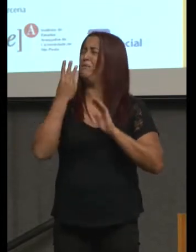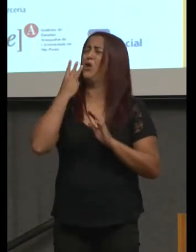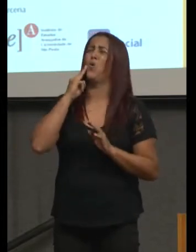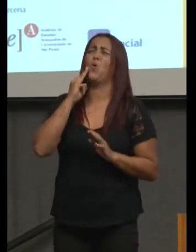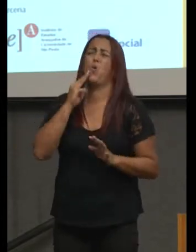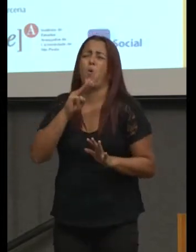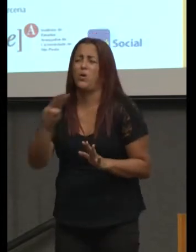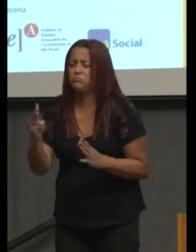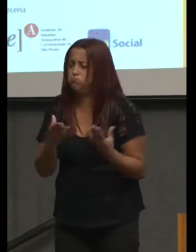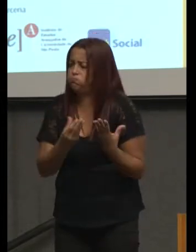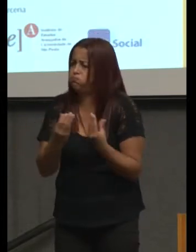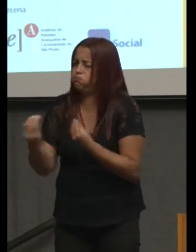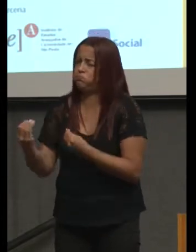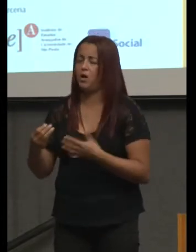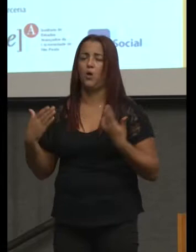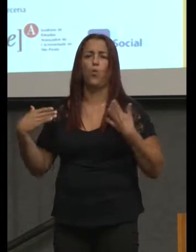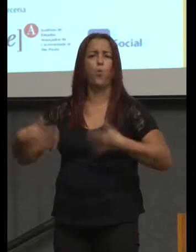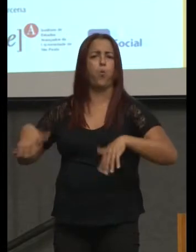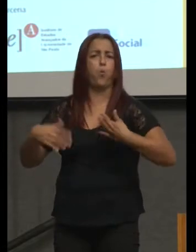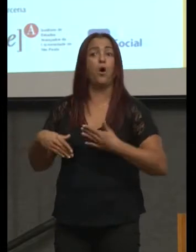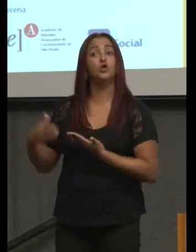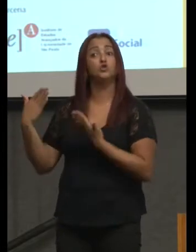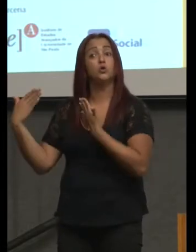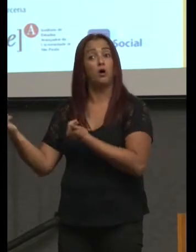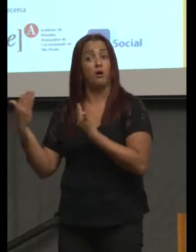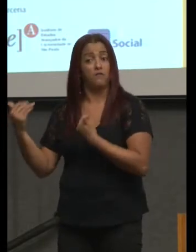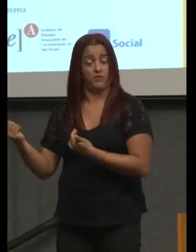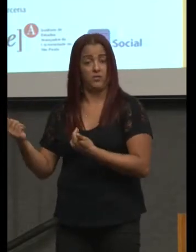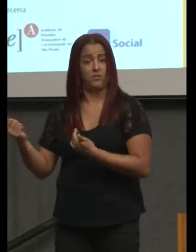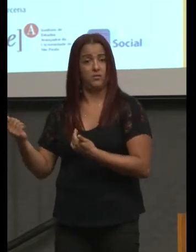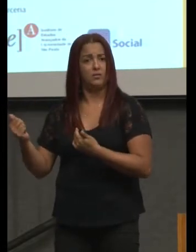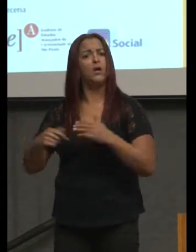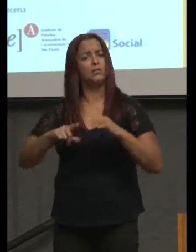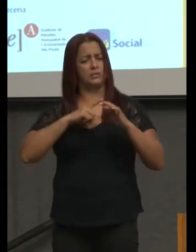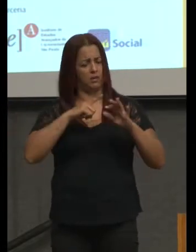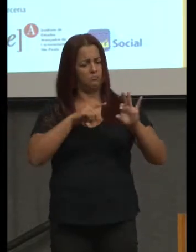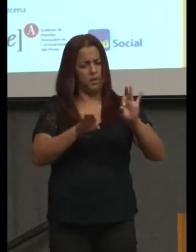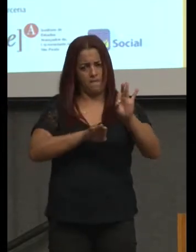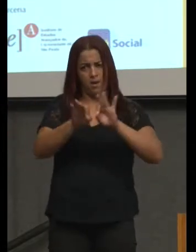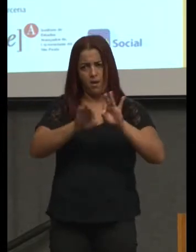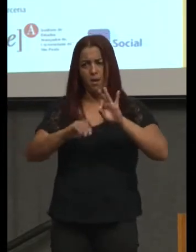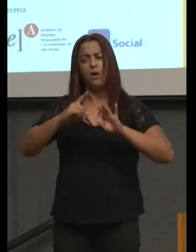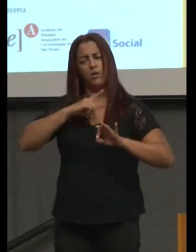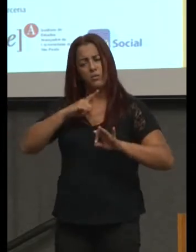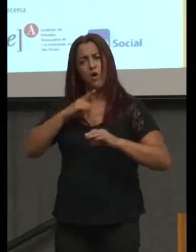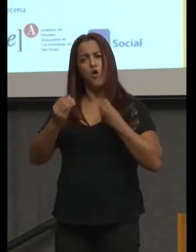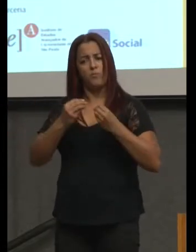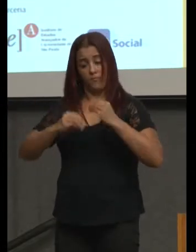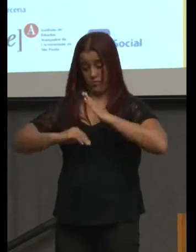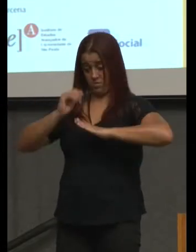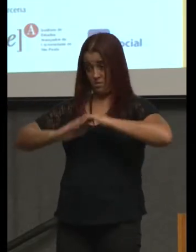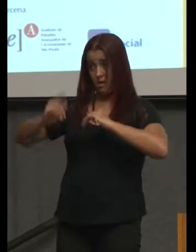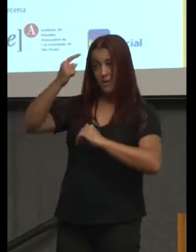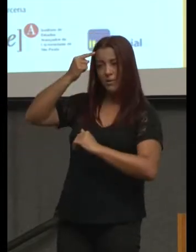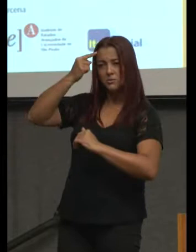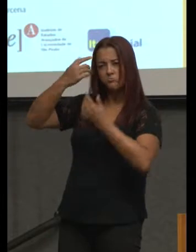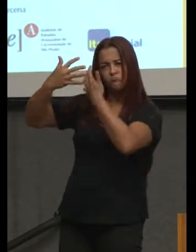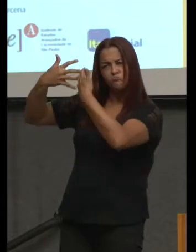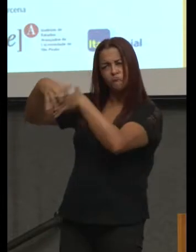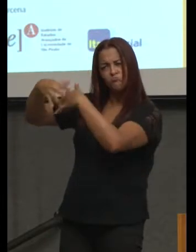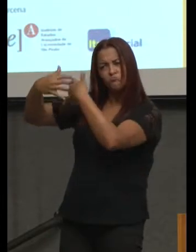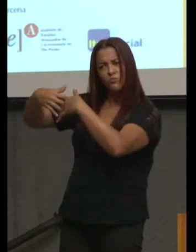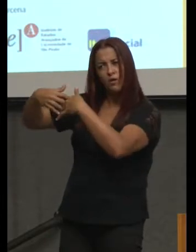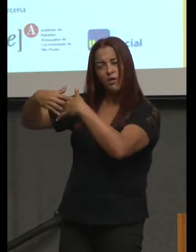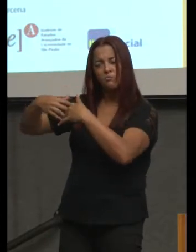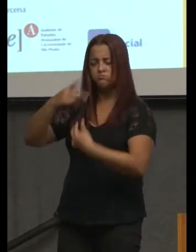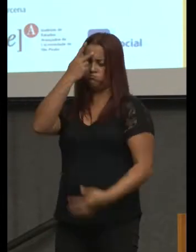momento em que a autonomia é necessária. Pensar autonomamente e estar diante de uma situação problema e